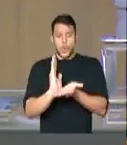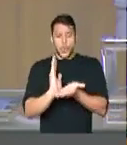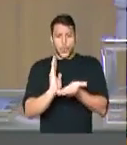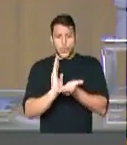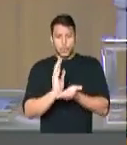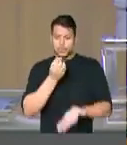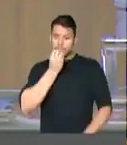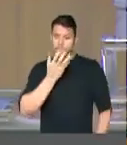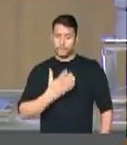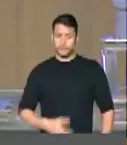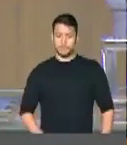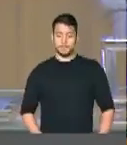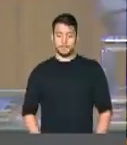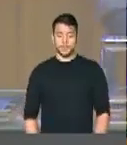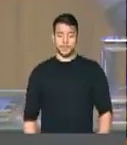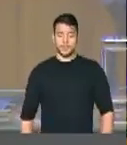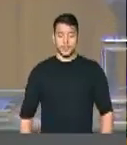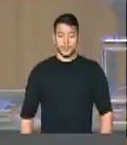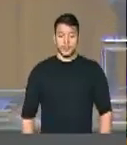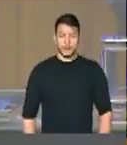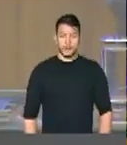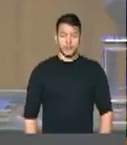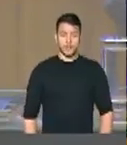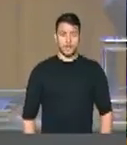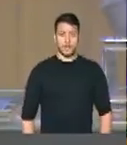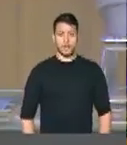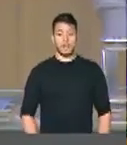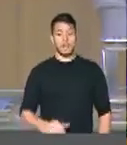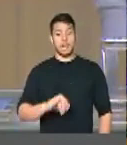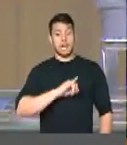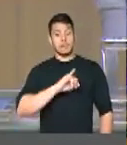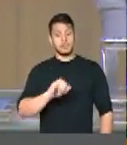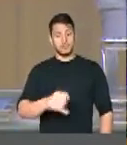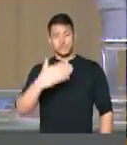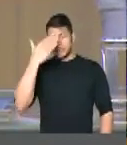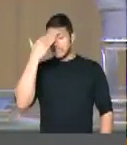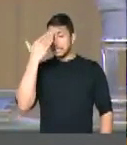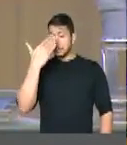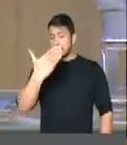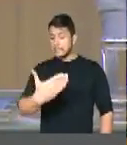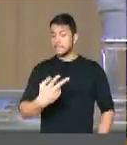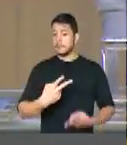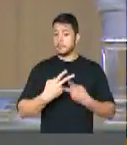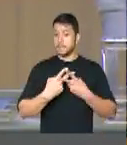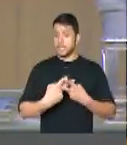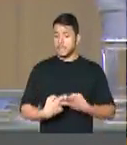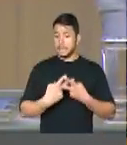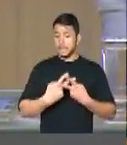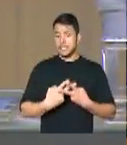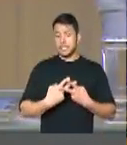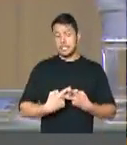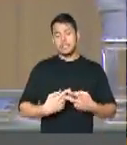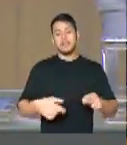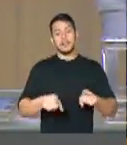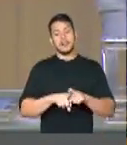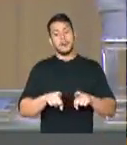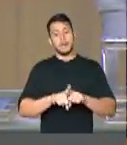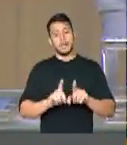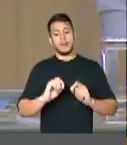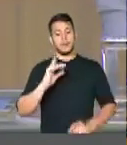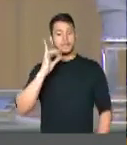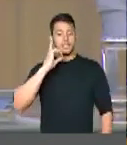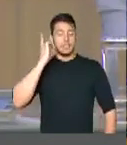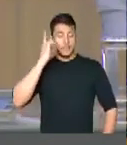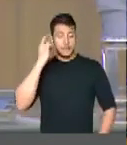todo o Nordeste brasileiro. Agradecendo a paciência e também a gentileza do deputado